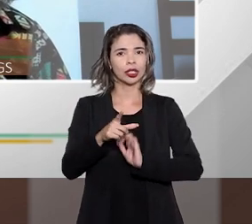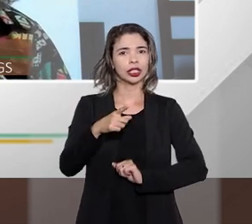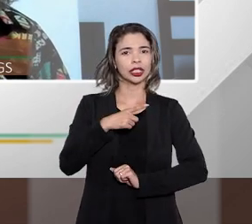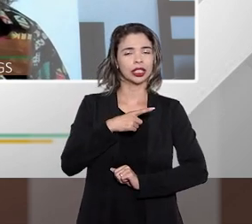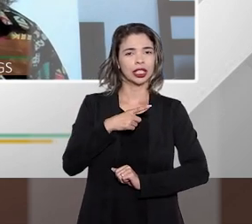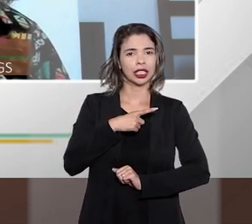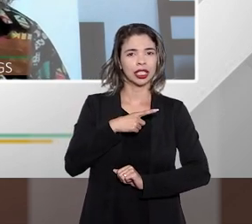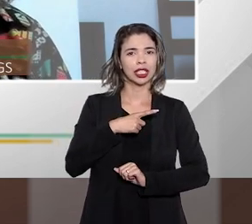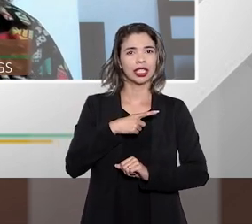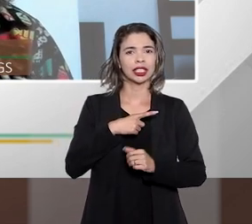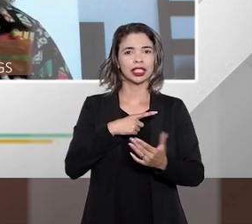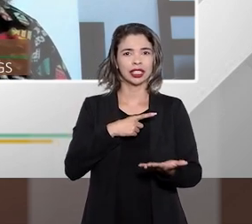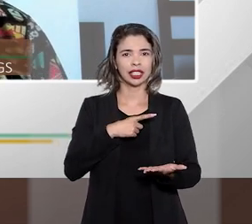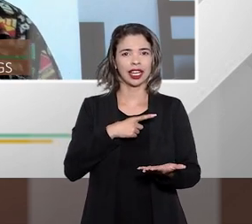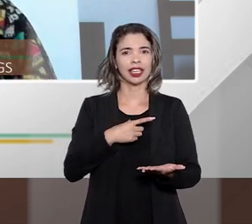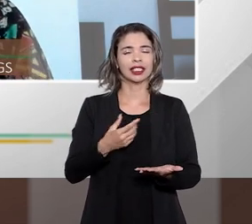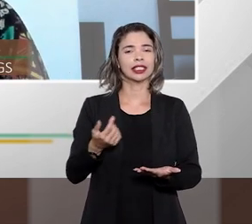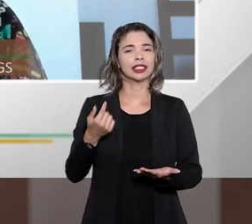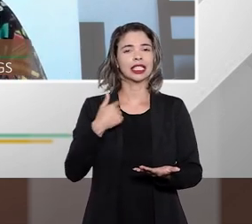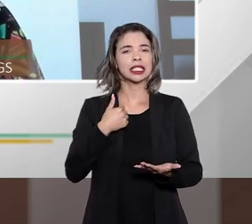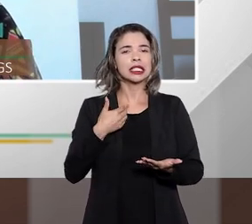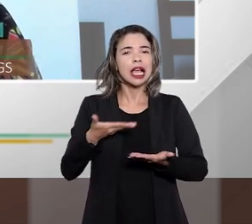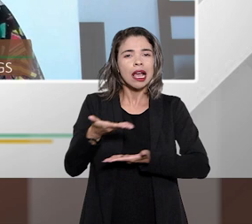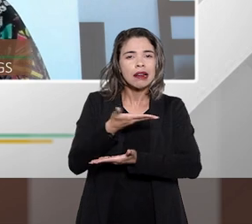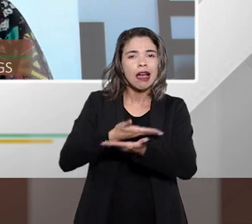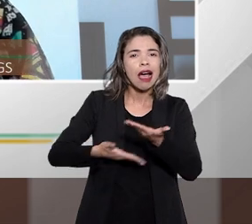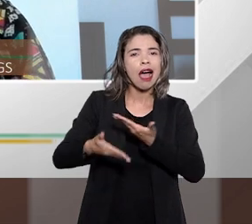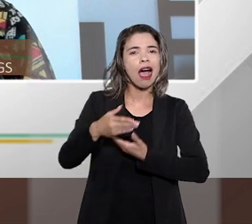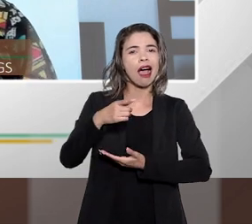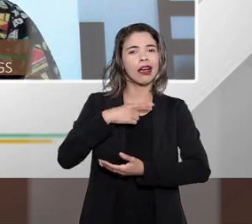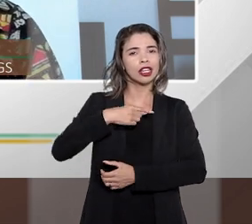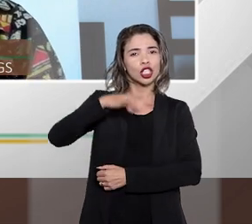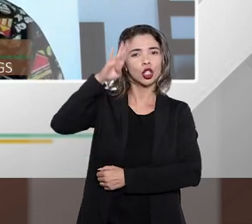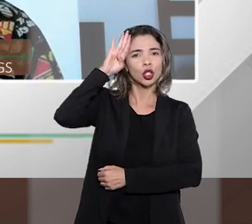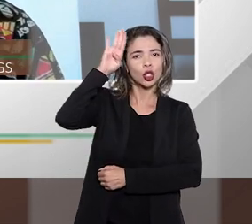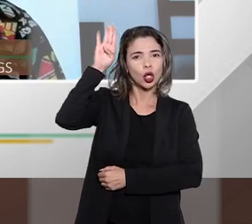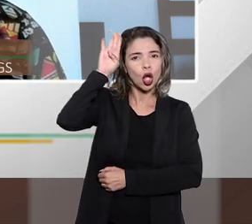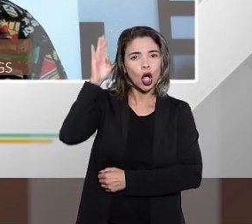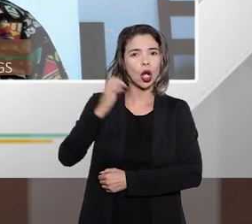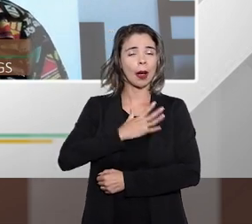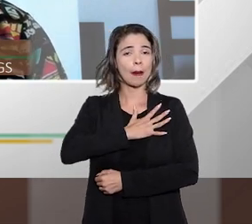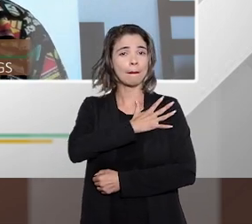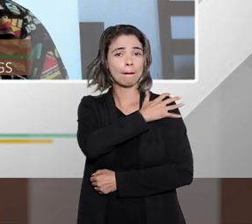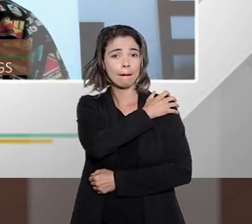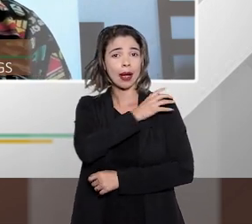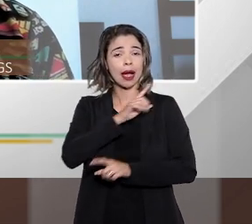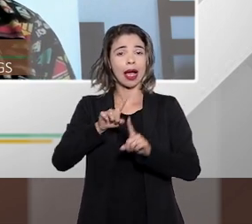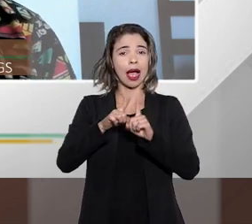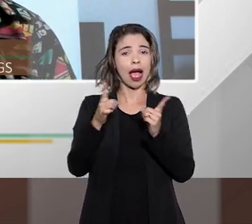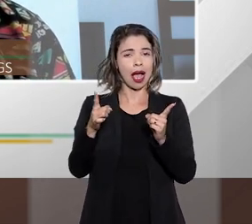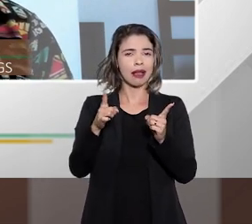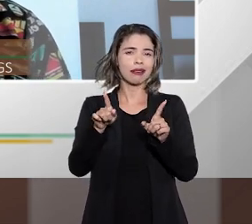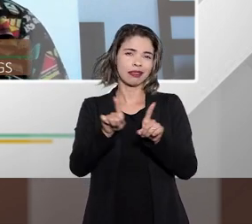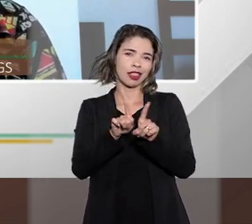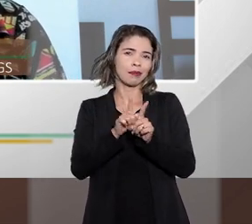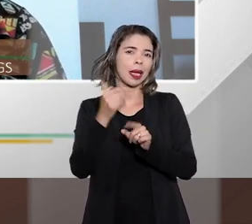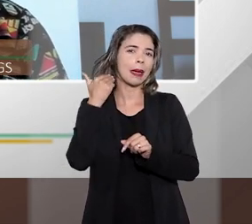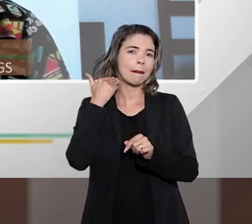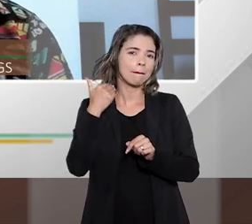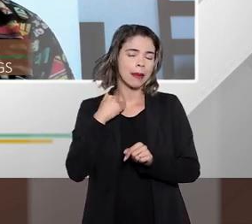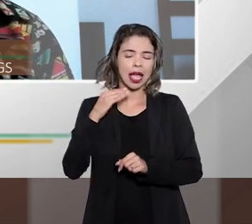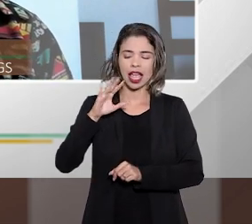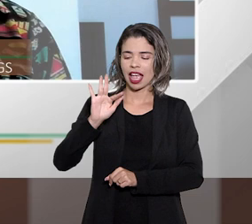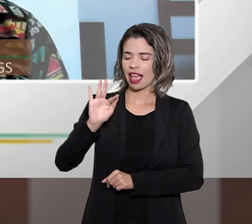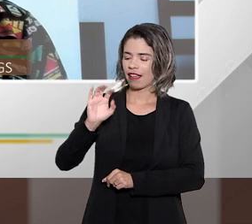superendividamento né reunindo não só a academia a magistratura mas também os bancos a